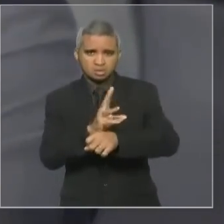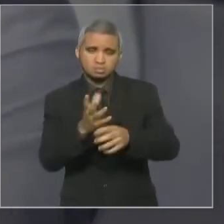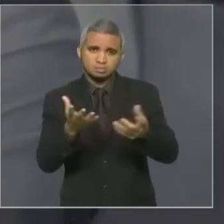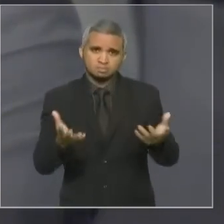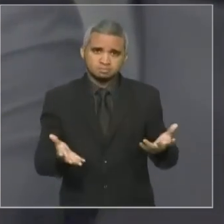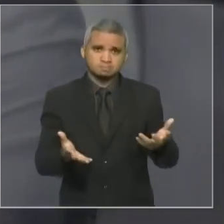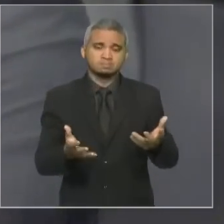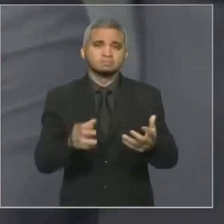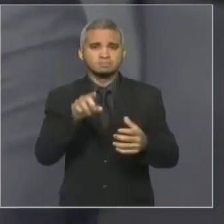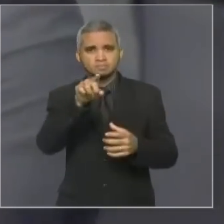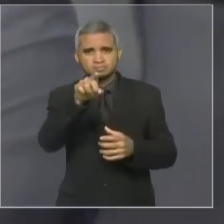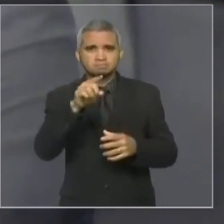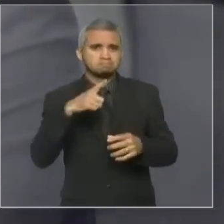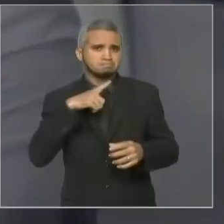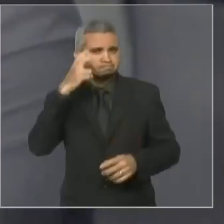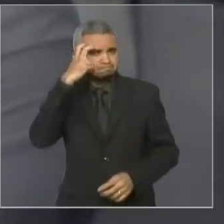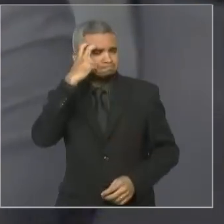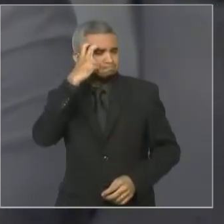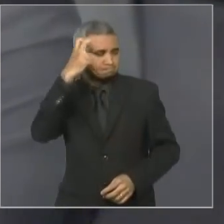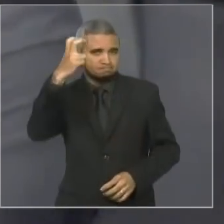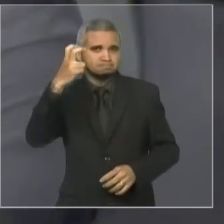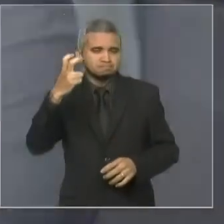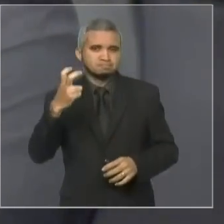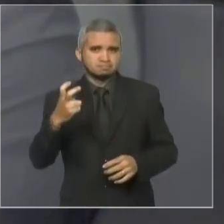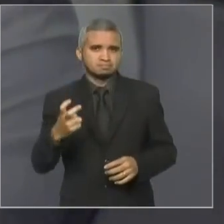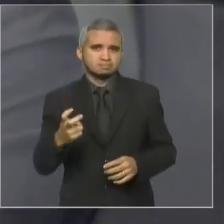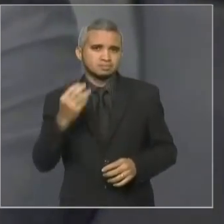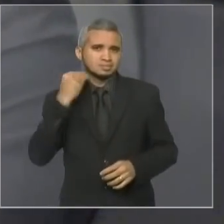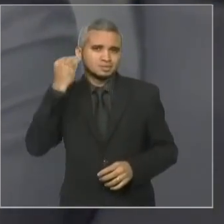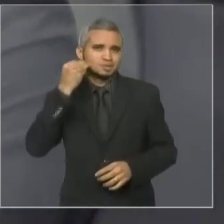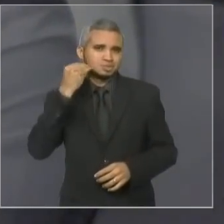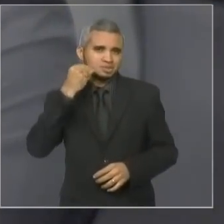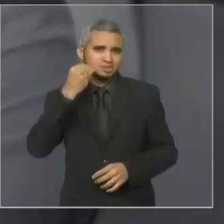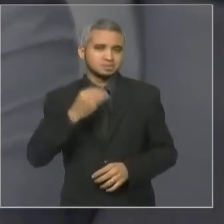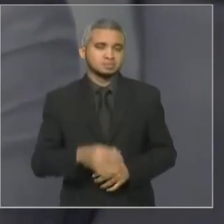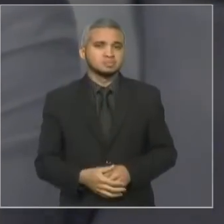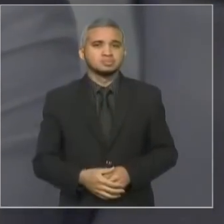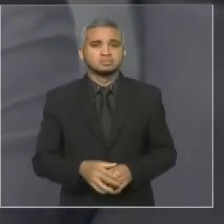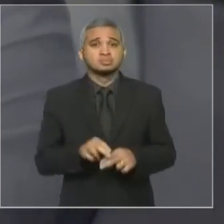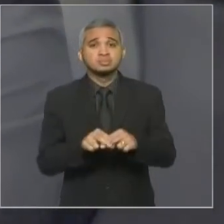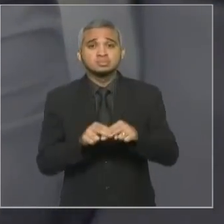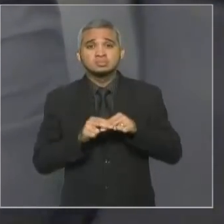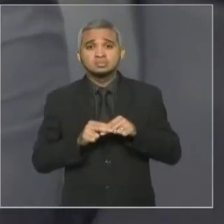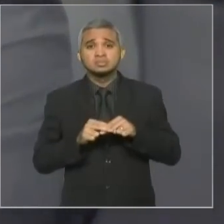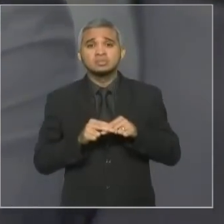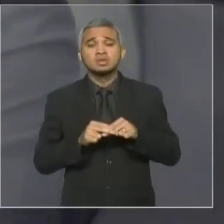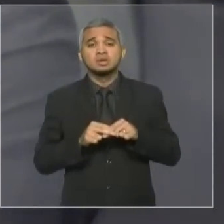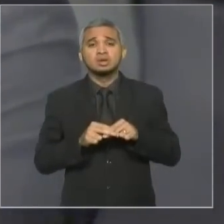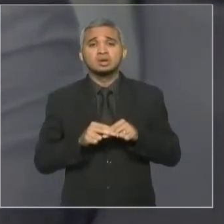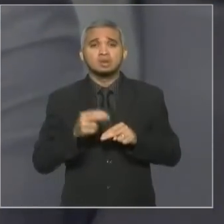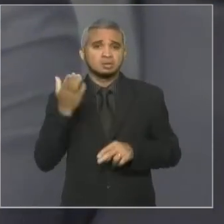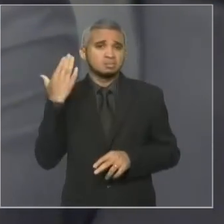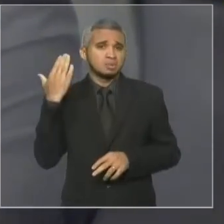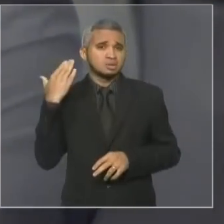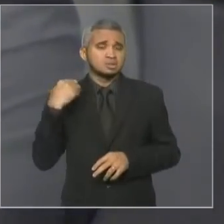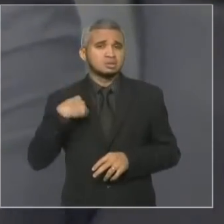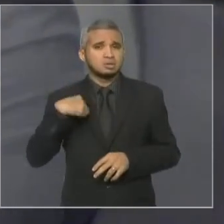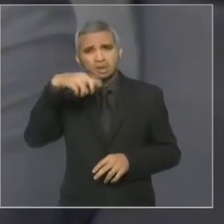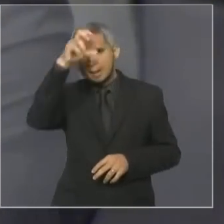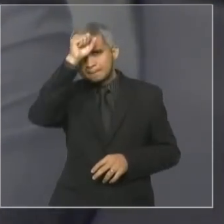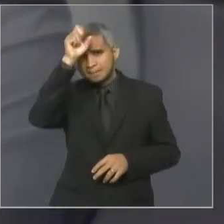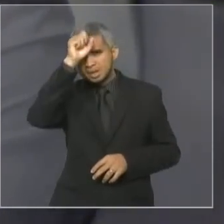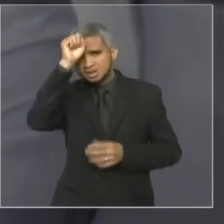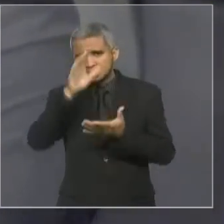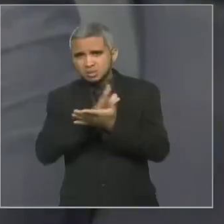essa referência porque, na legislatura passada, eu aprendi muito com novos parlamentares que aqui não estão mais. Deputado Junio Verde,